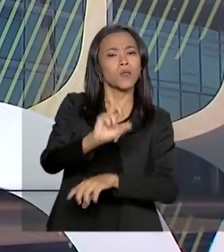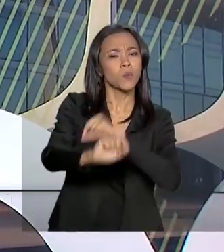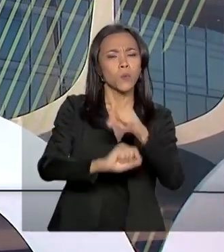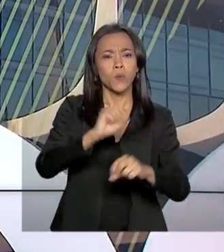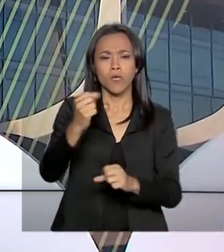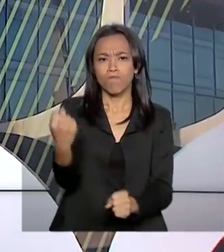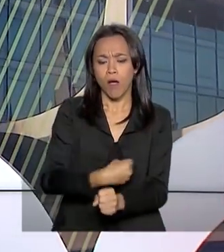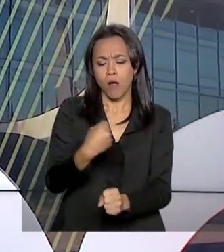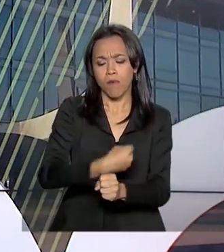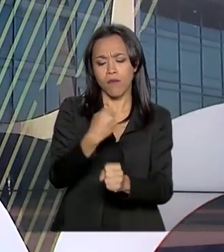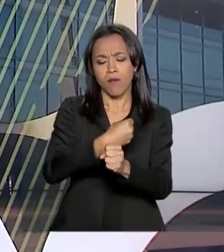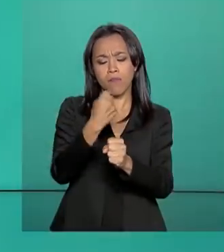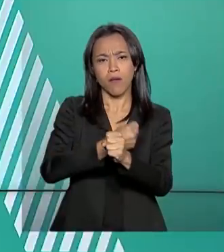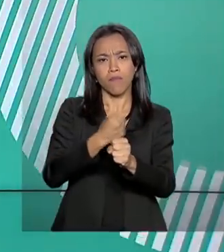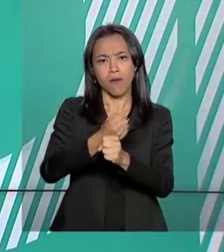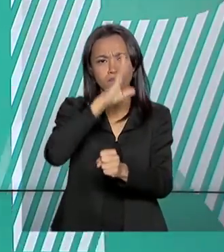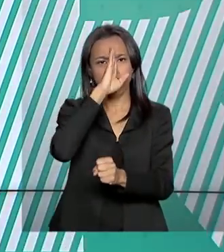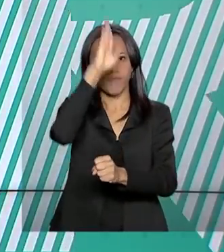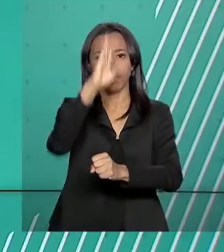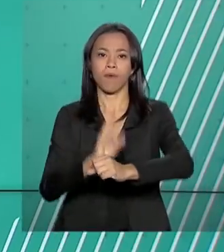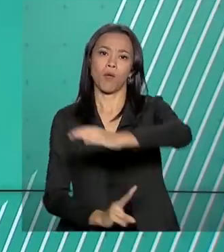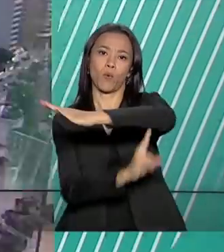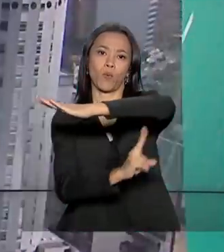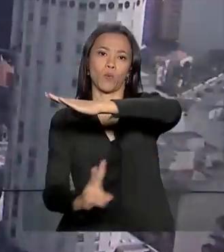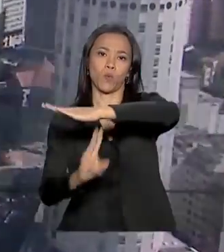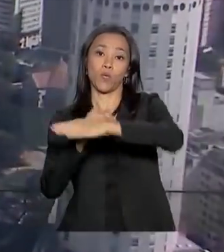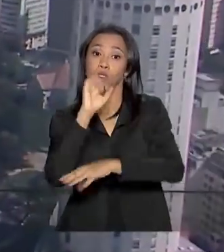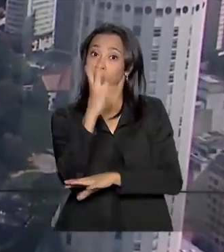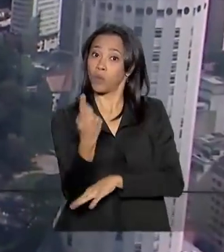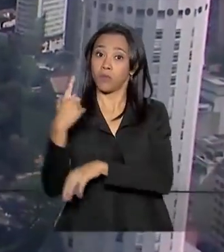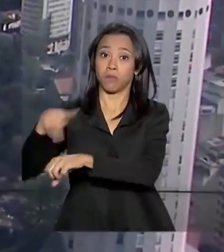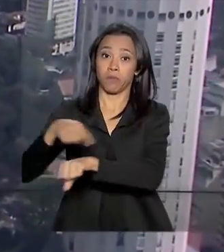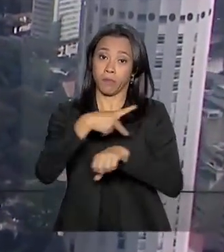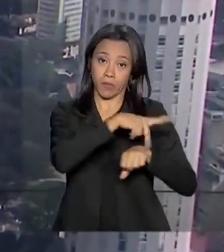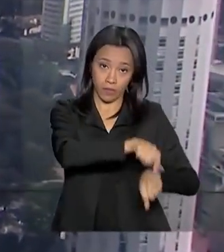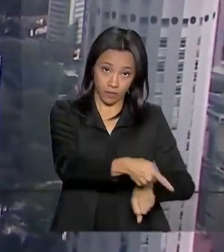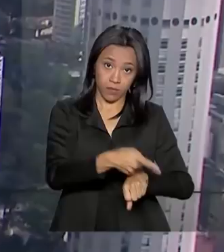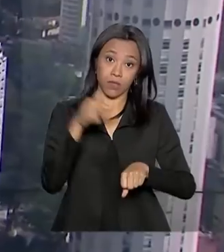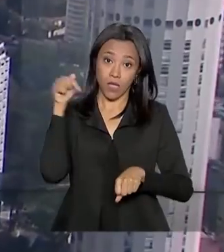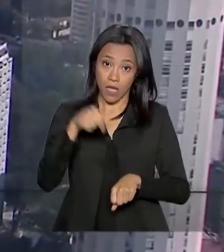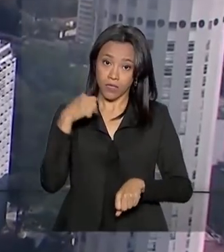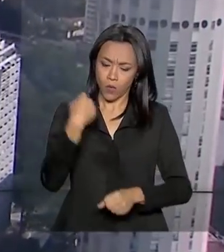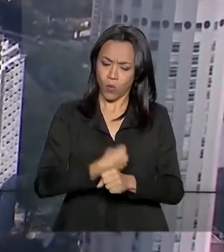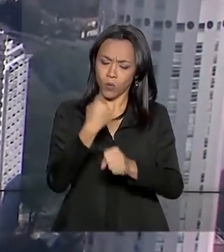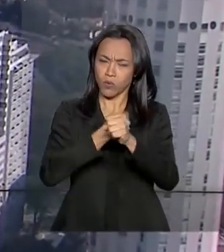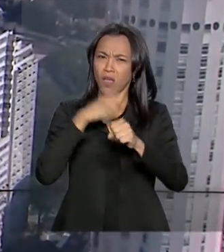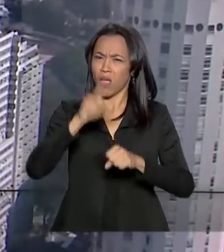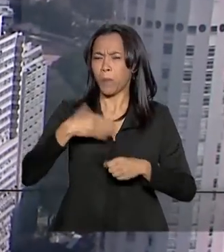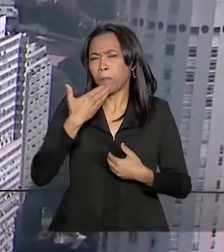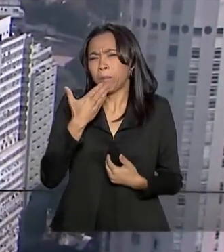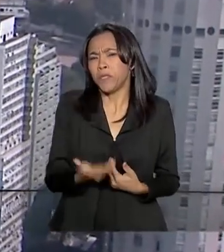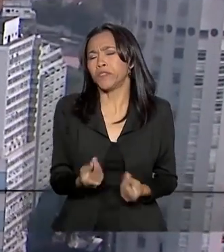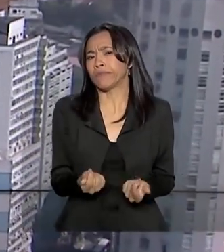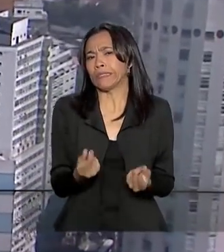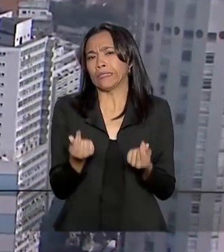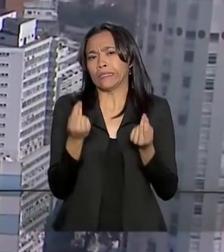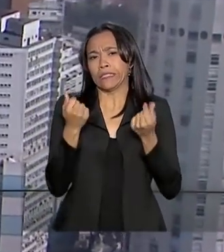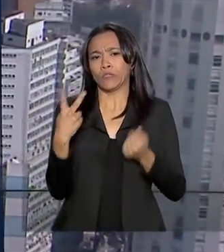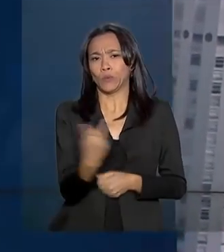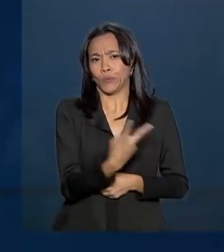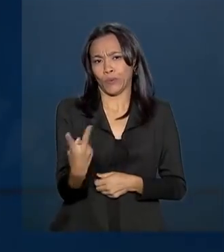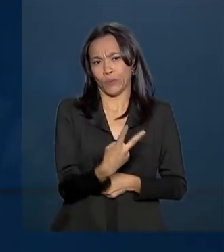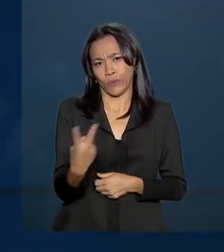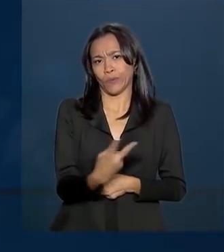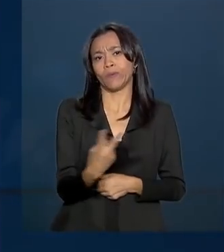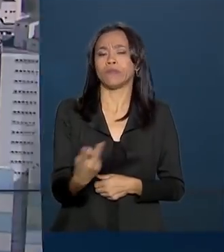fundamental para a construção da segunda ponte entre os dois países. A obra é uma reivindicação de brasileiros e paraguaios há